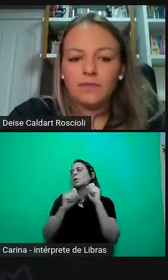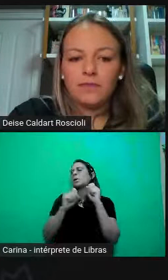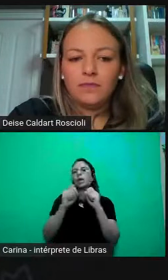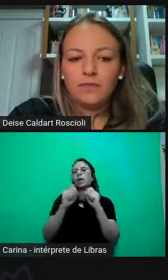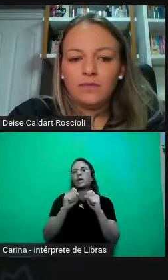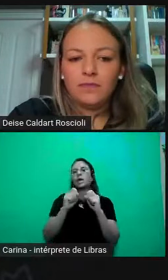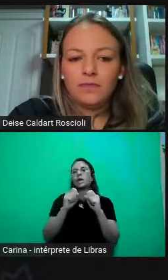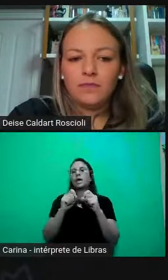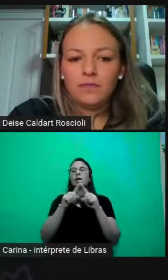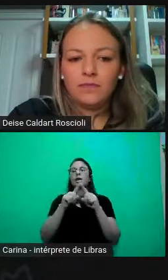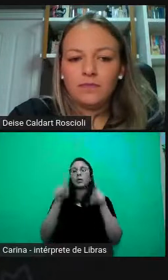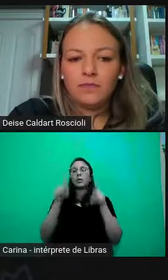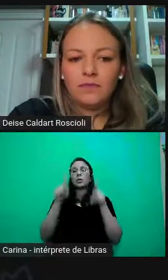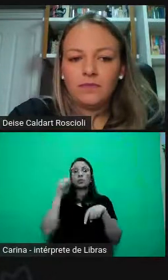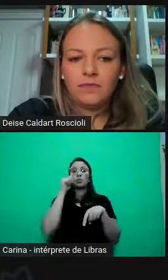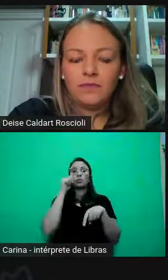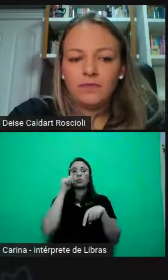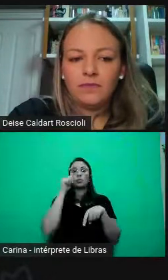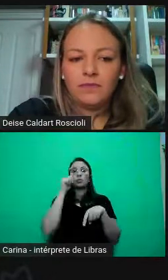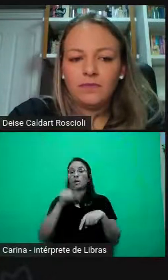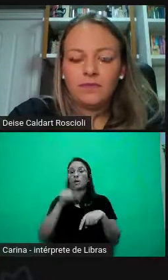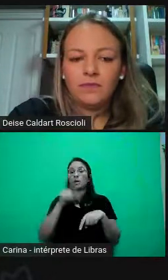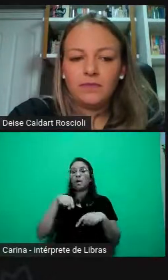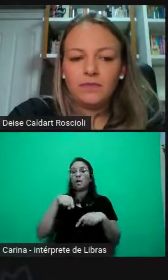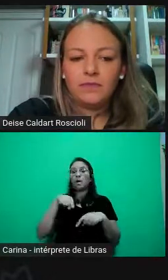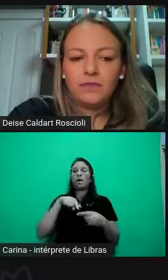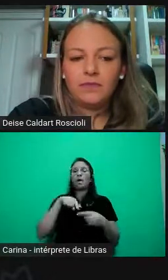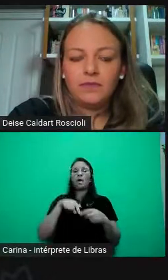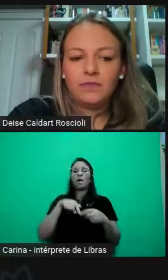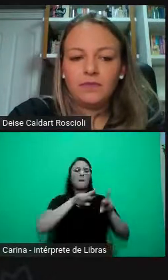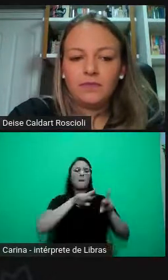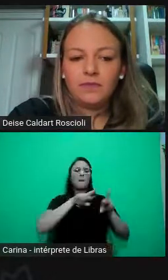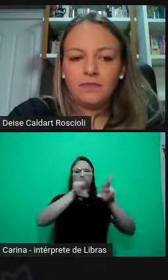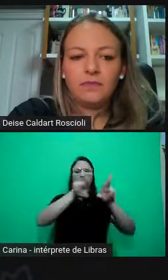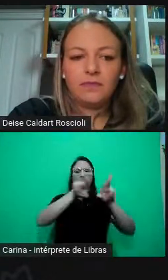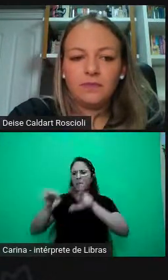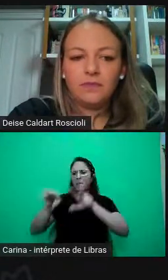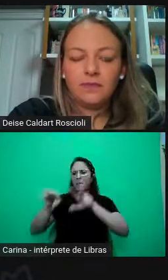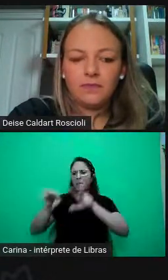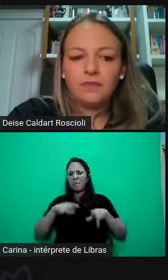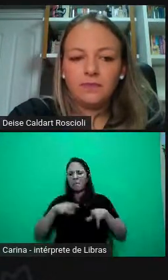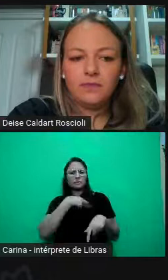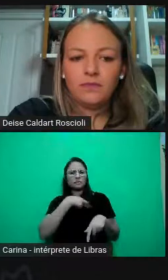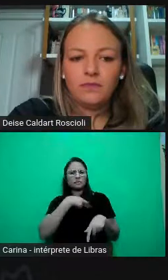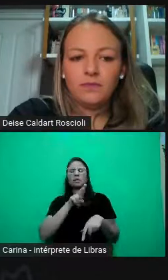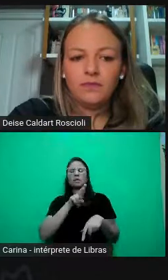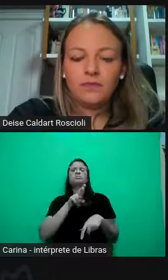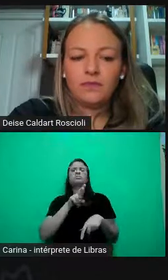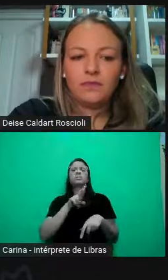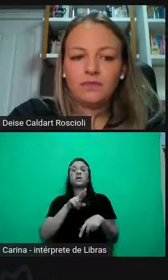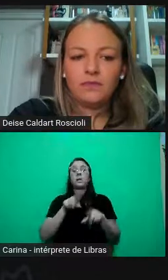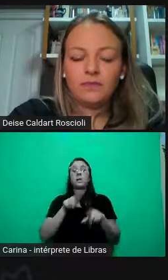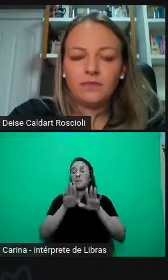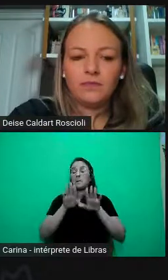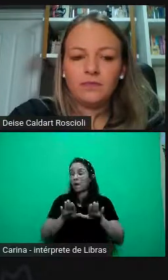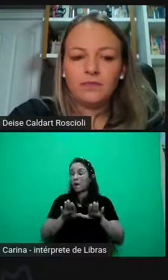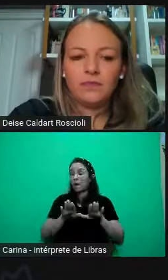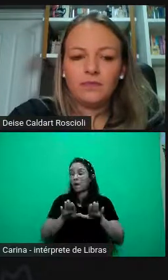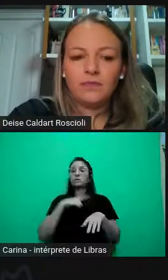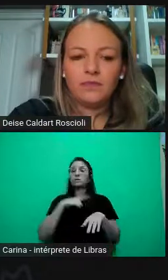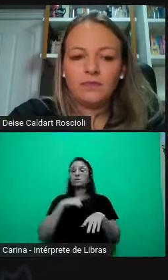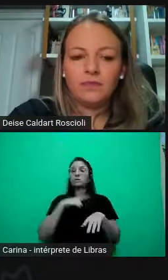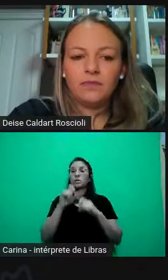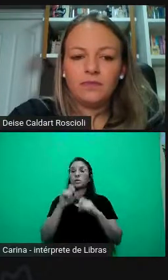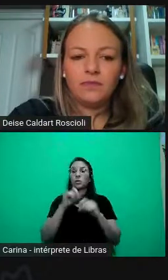suas funcionárias, eram de diversas, haviam diversas representatividades religiosas, e, no entanto, eles tinham apenas uma